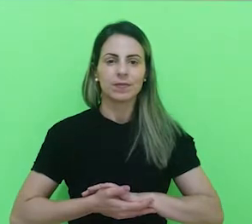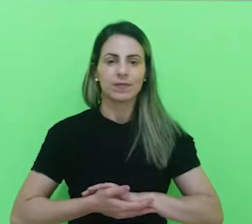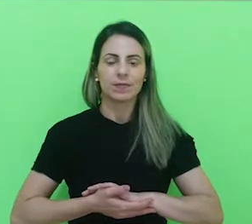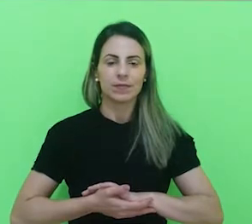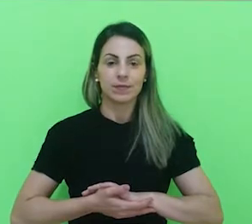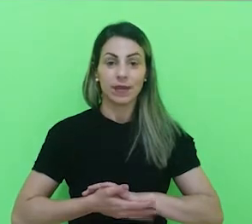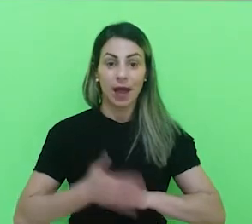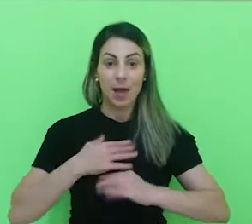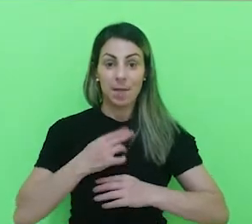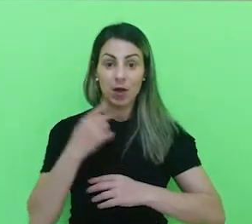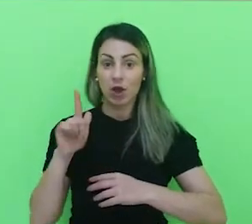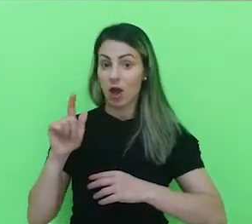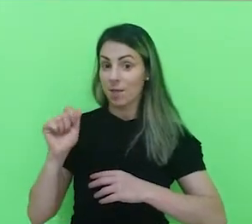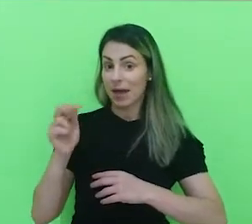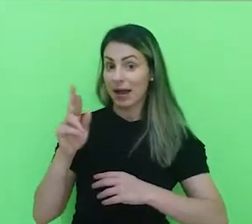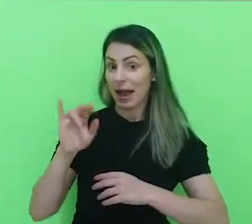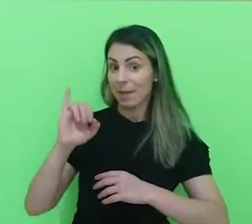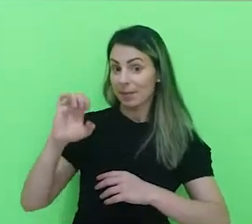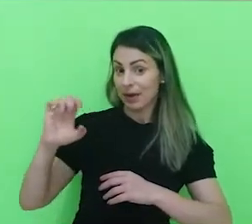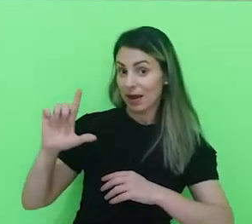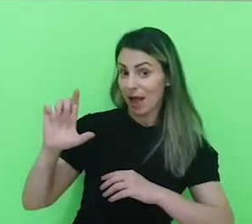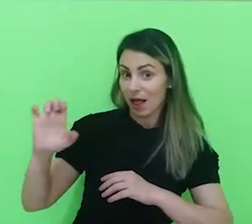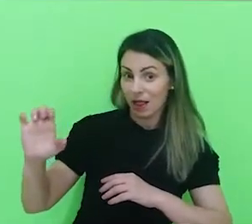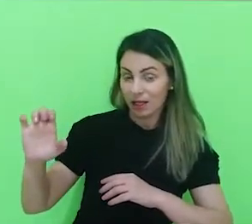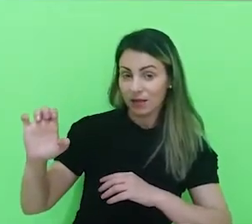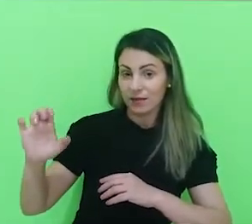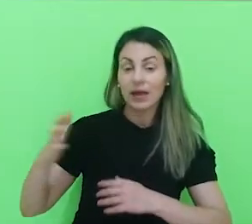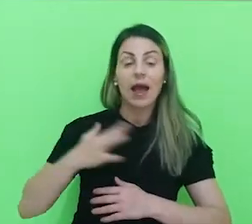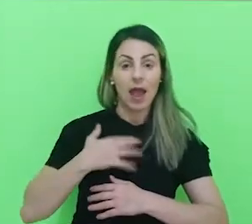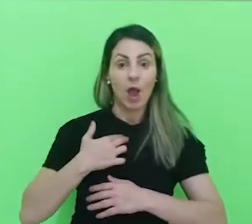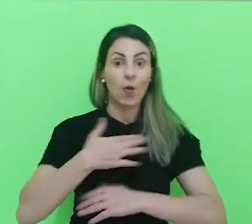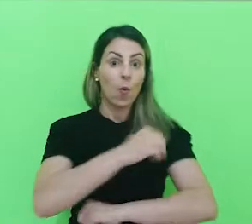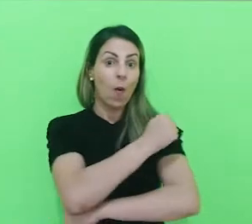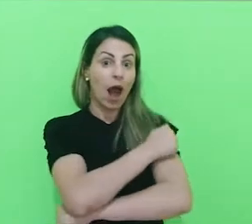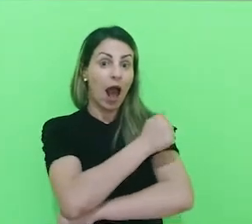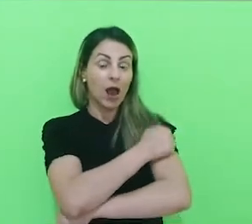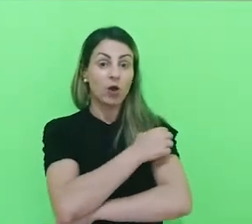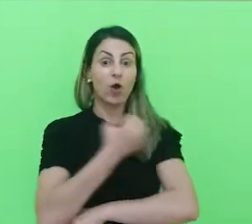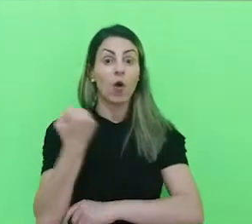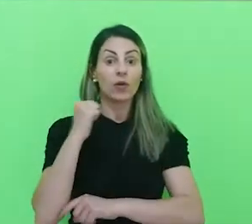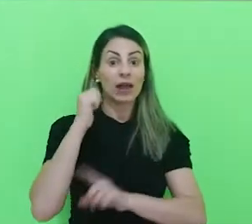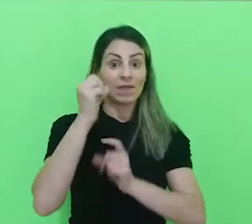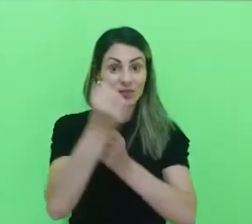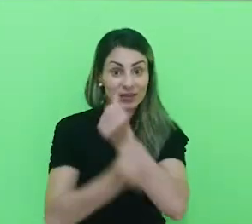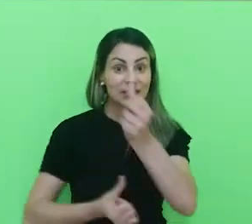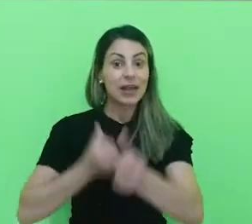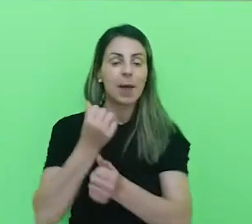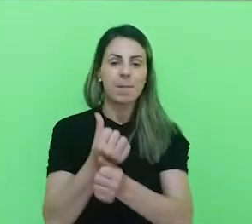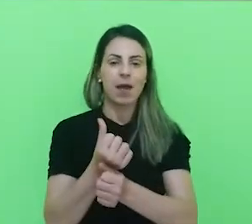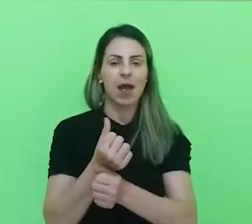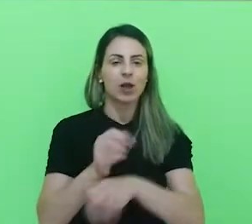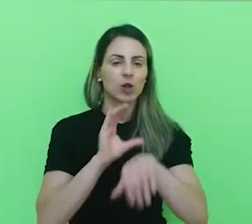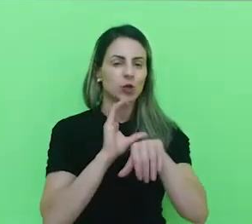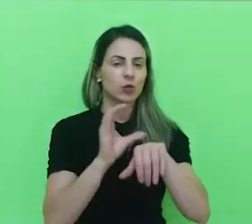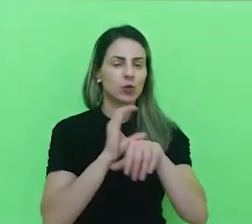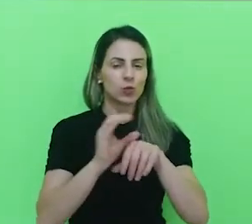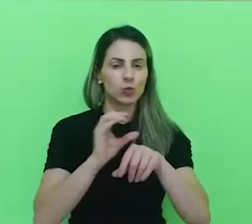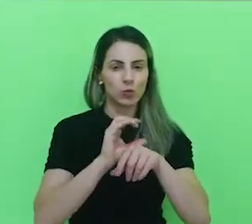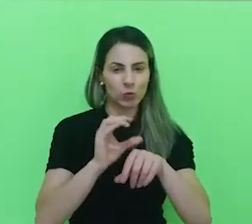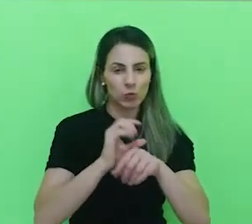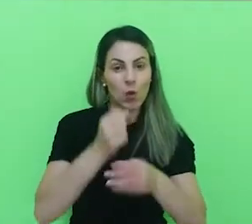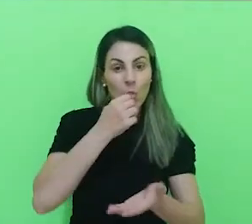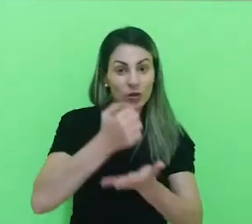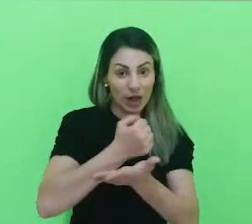Bom, meu nome é Gabriela Queiroz, eu sou aluna do oitavo semestre do curso de farmácia na Unif